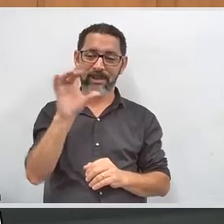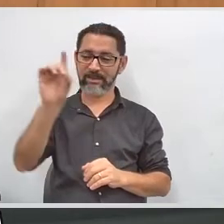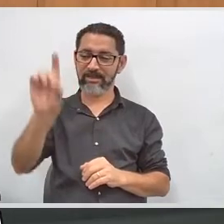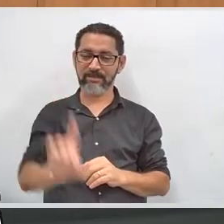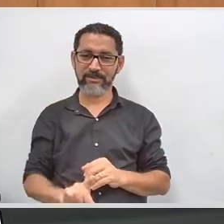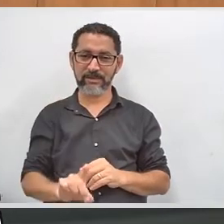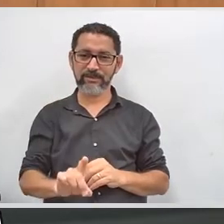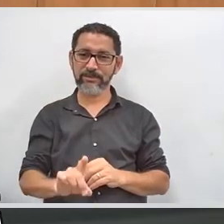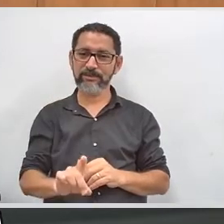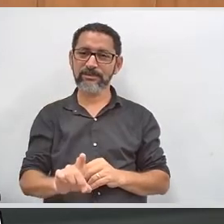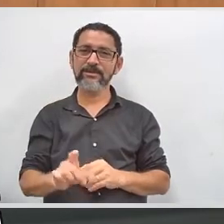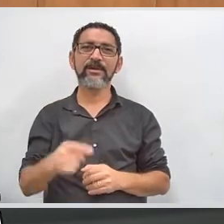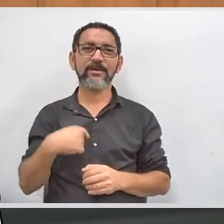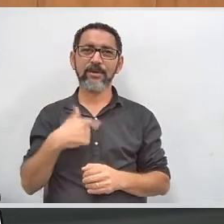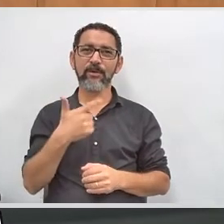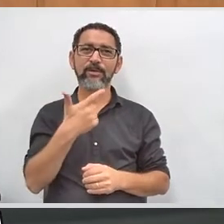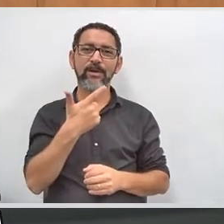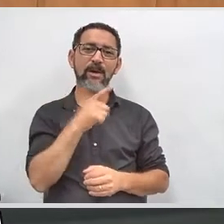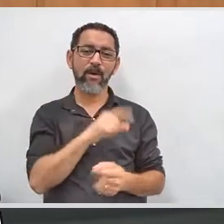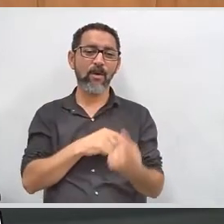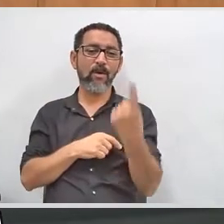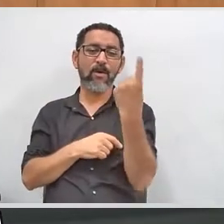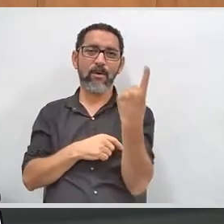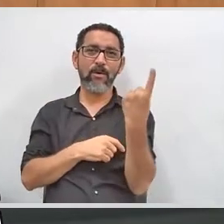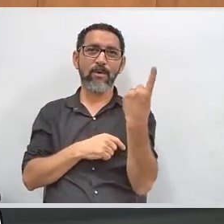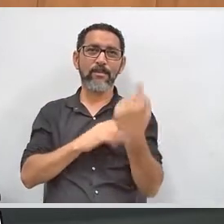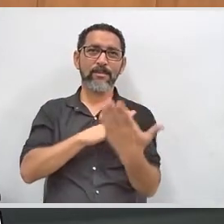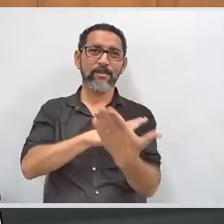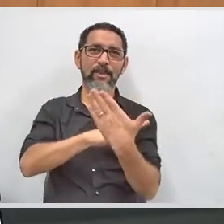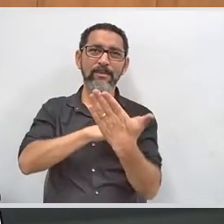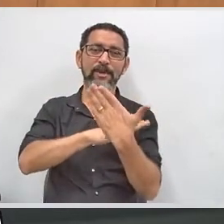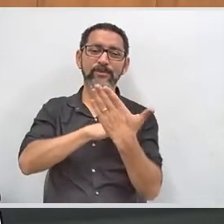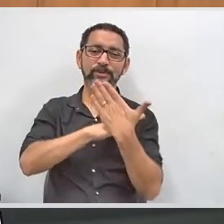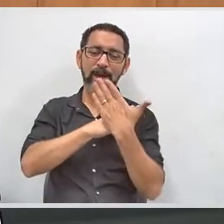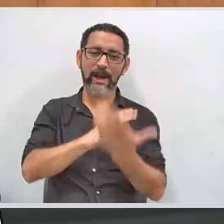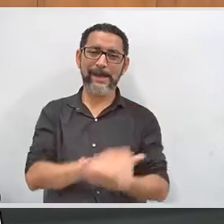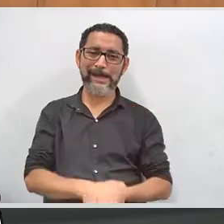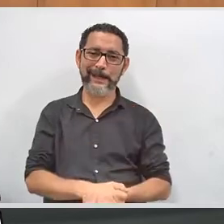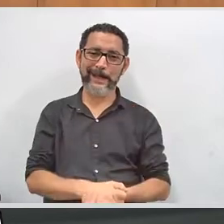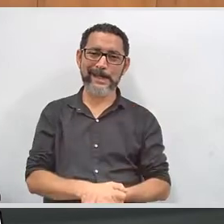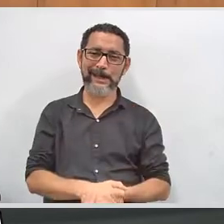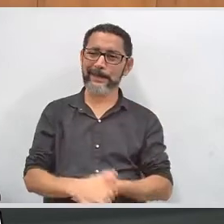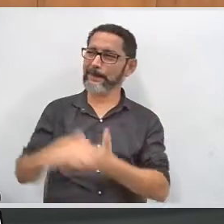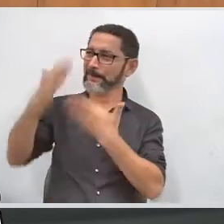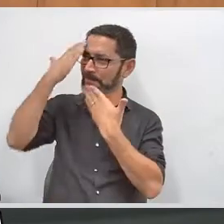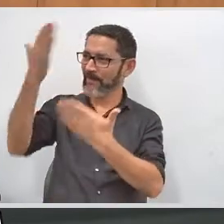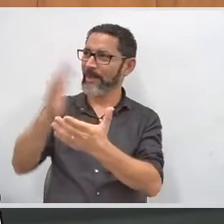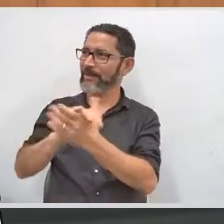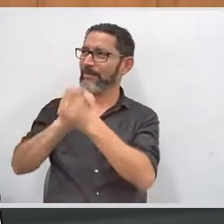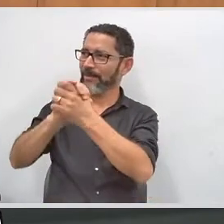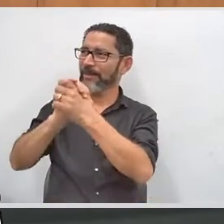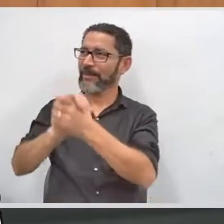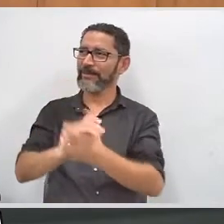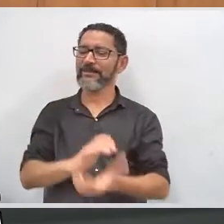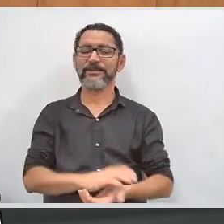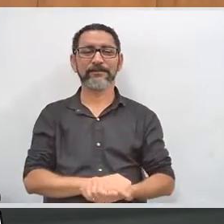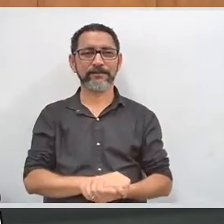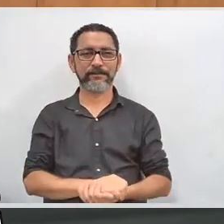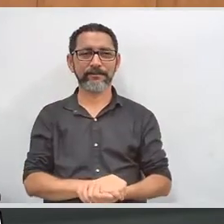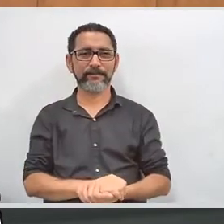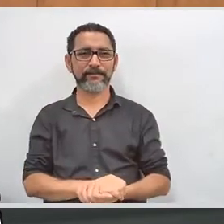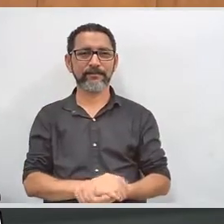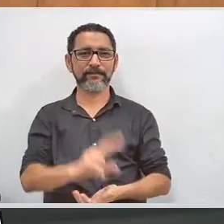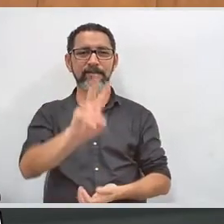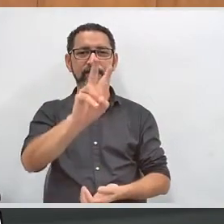presidente da comissão, tive o orgulho de ter um no nosso gabinete para me ajudar no nosso trabalho da comissão. Obrigado. Parabéns, viu?